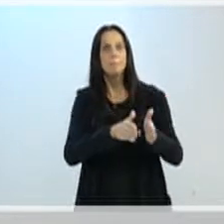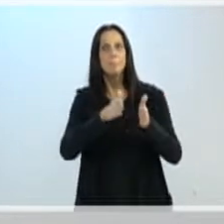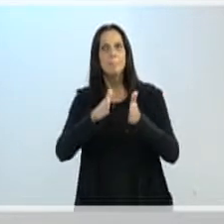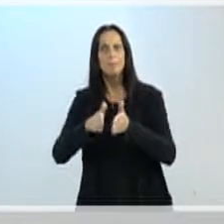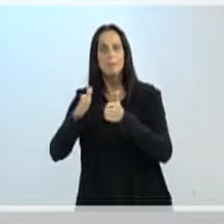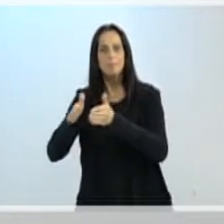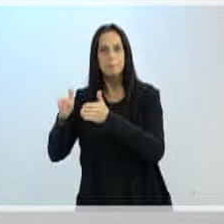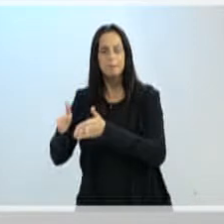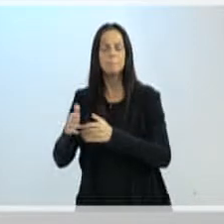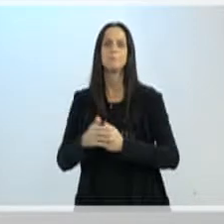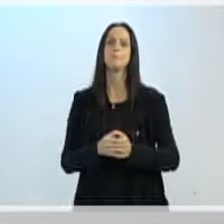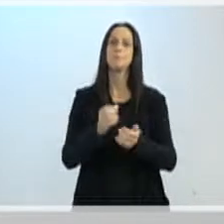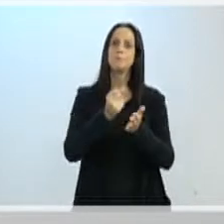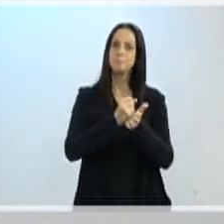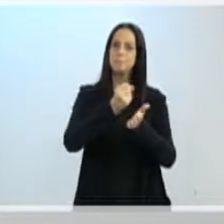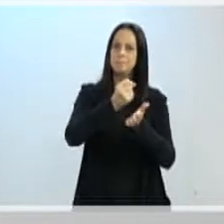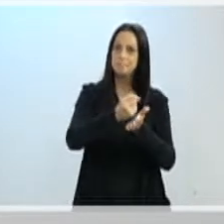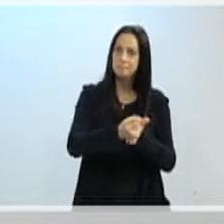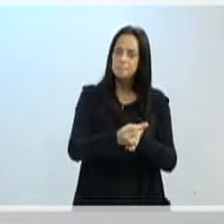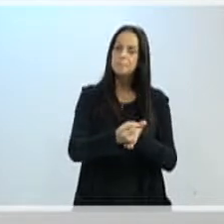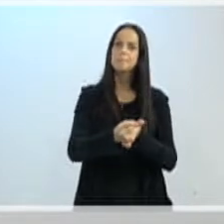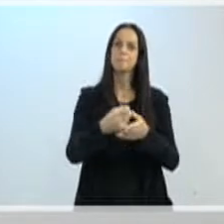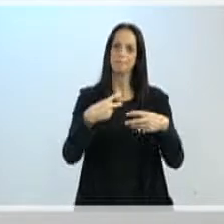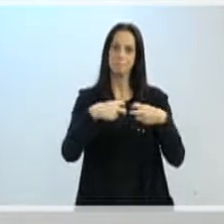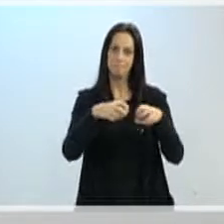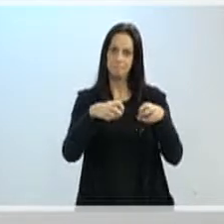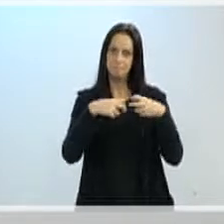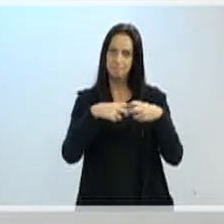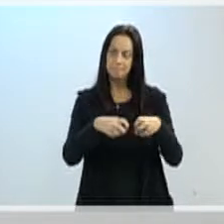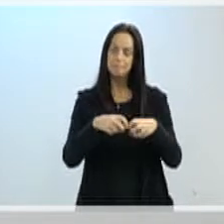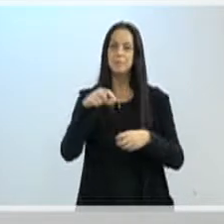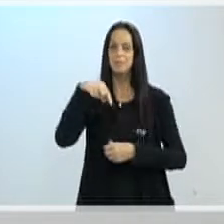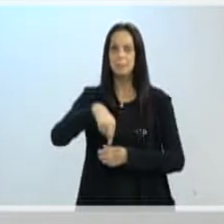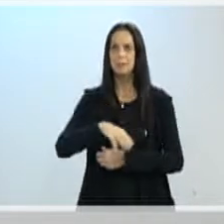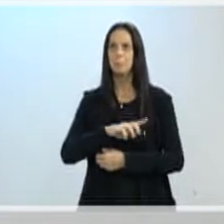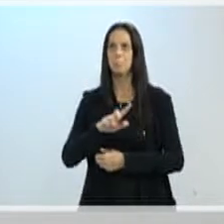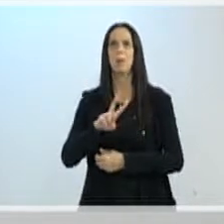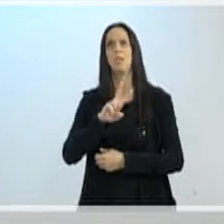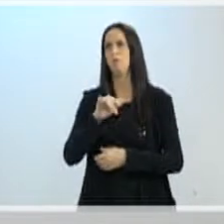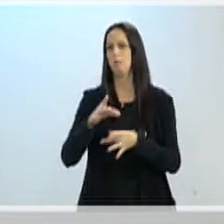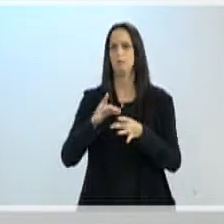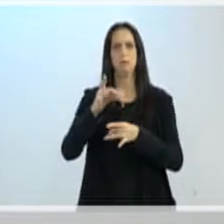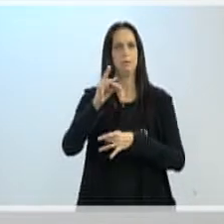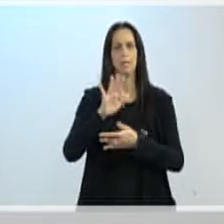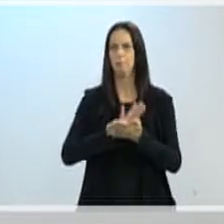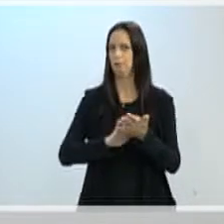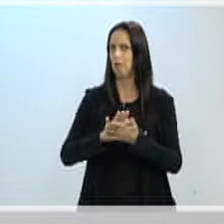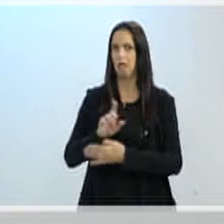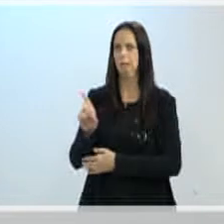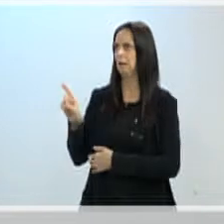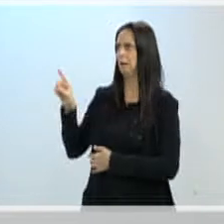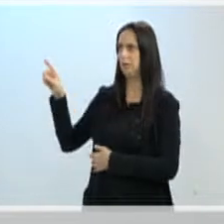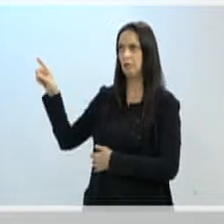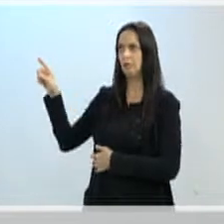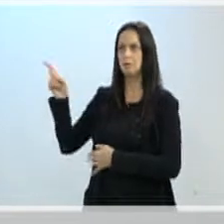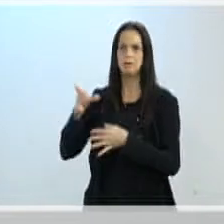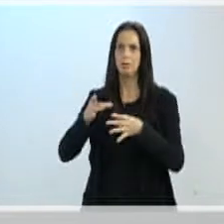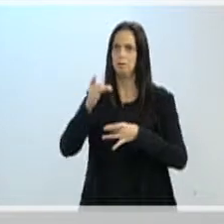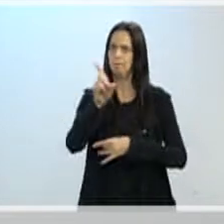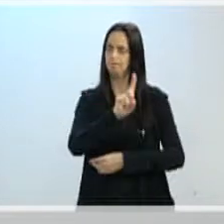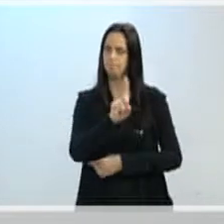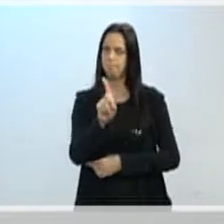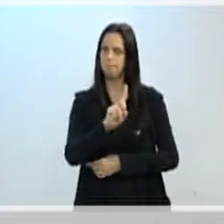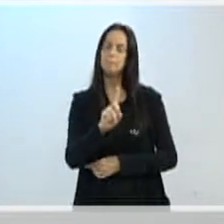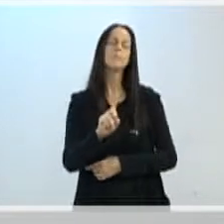O contrato de concessão é esse de Blumenau, não vou entrar em detalhes, mas todo esse trabalho, ele está